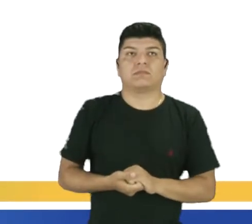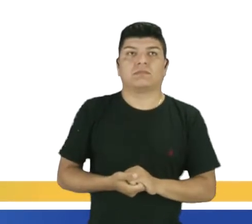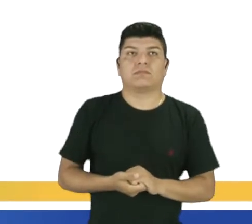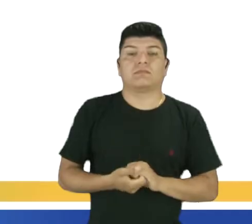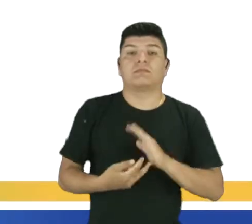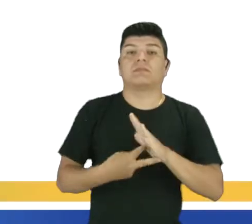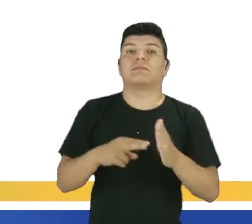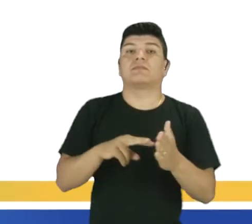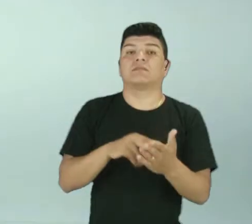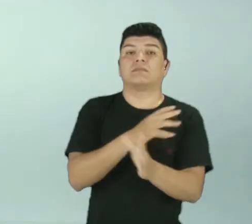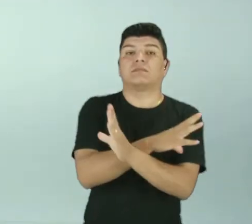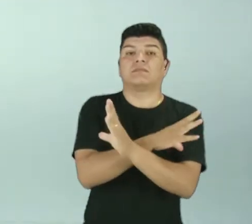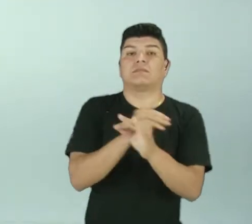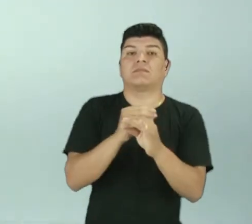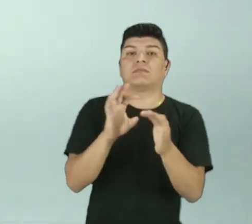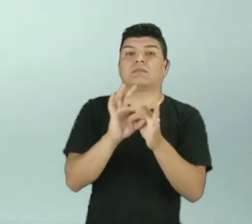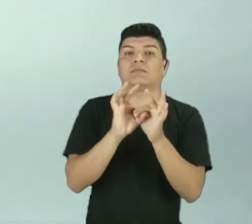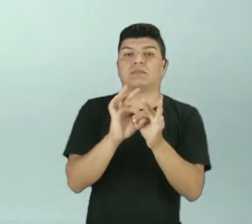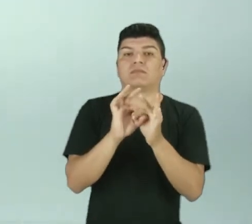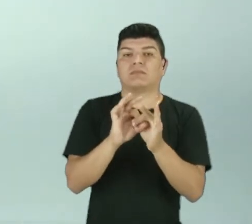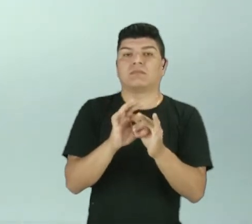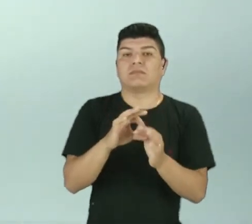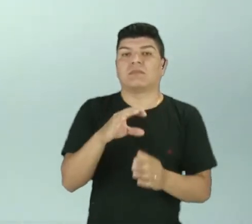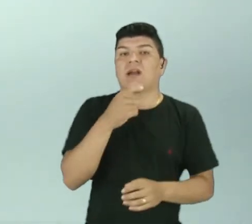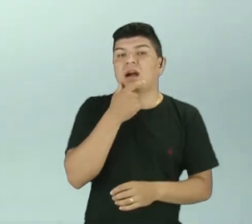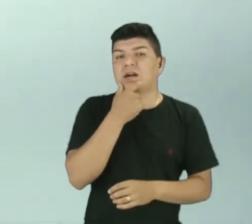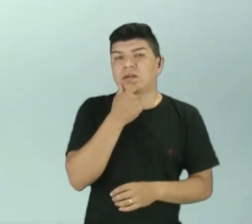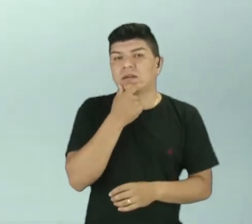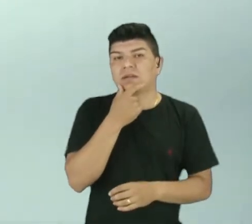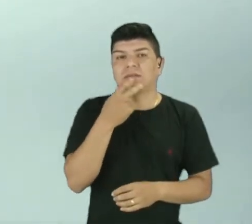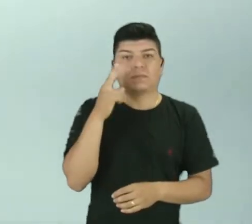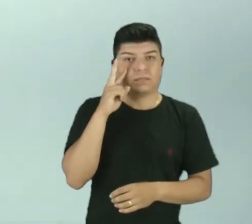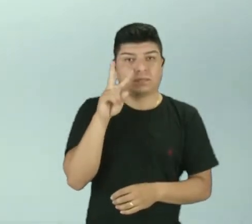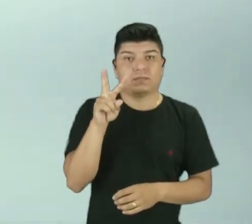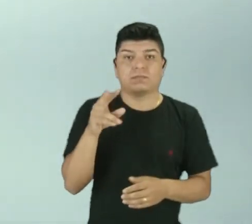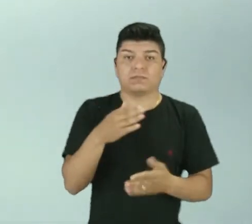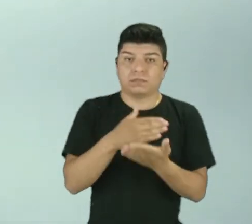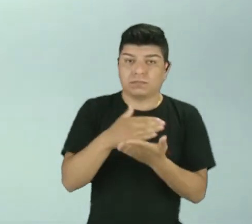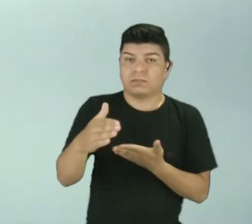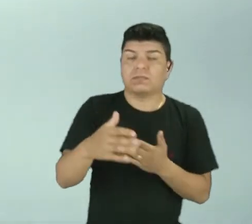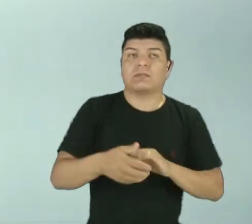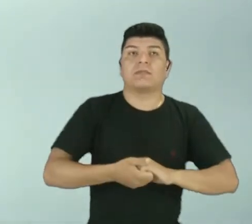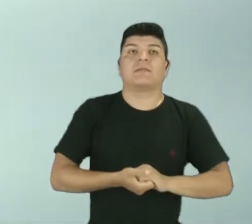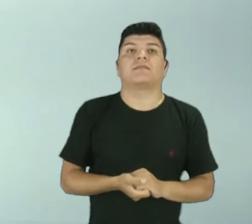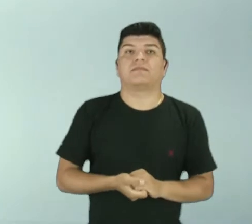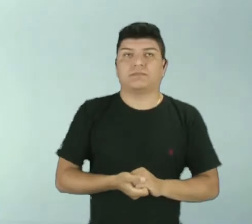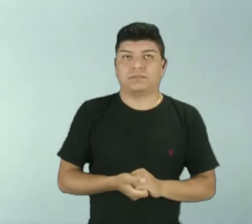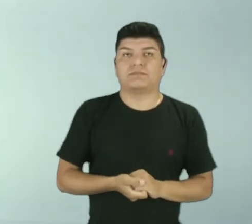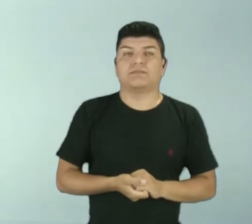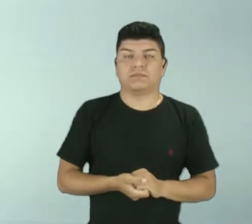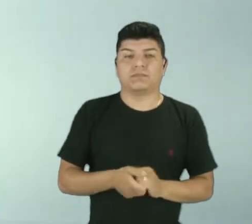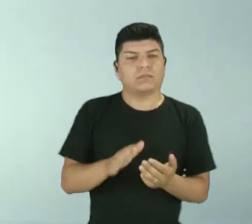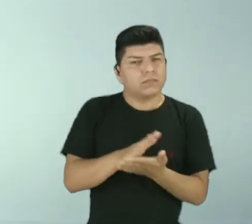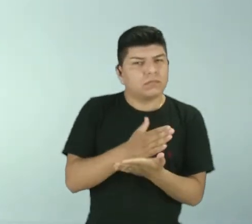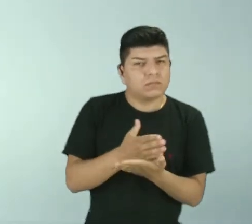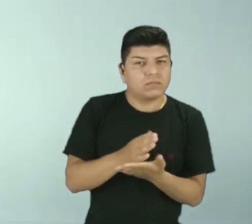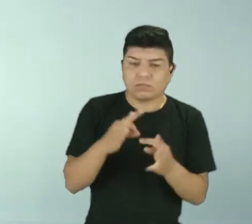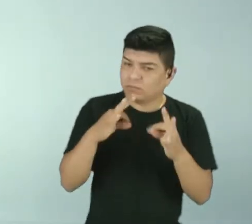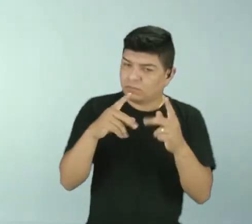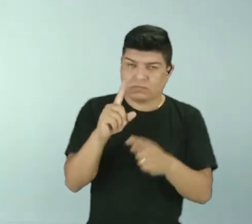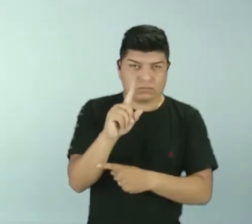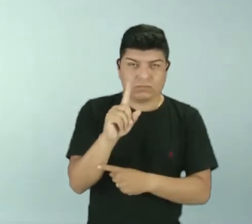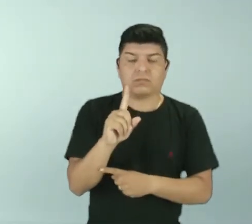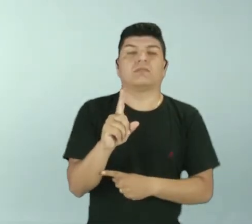é são essas conjunções correlativas em língua inglesa que nós vamos ver a partir de agora? A gente vai ver apenas algumas, não são todas.